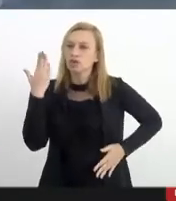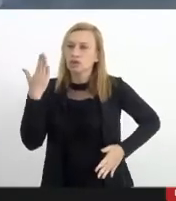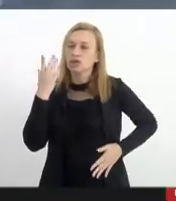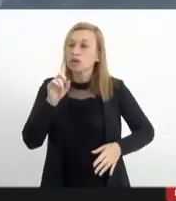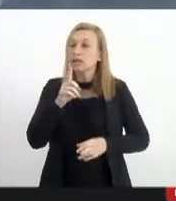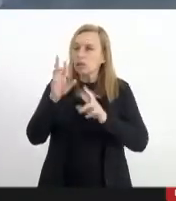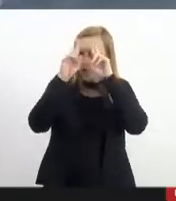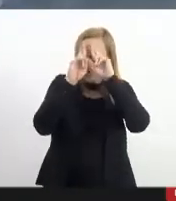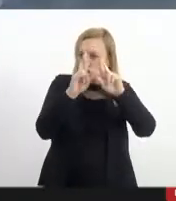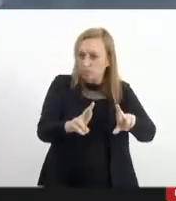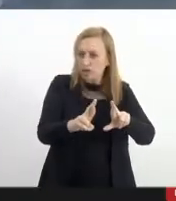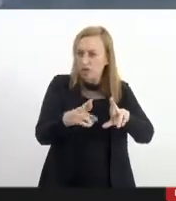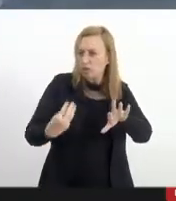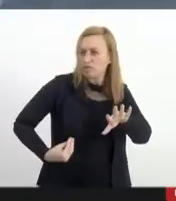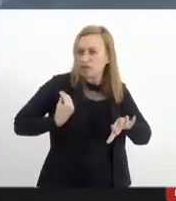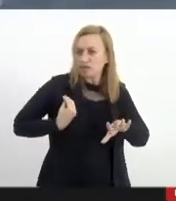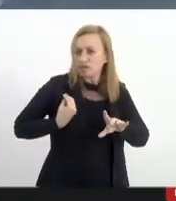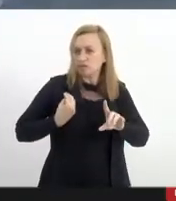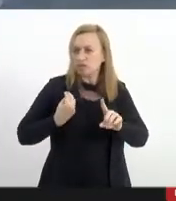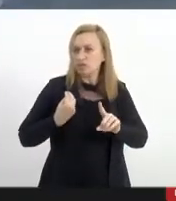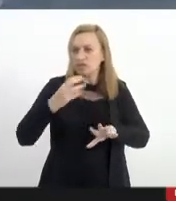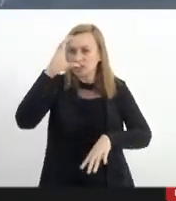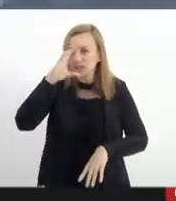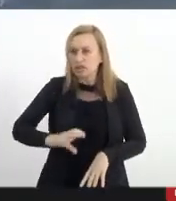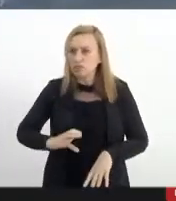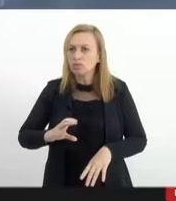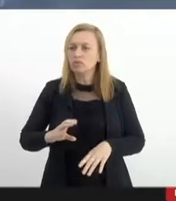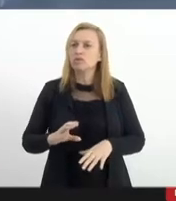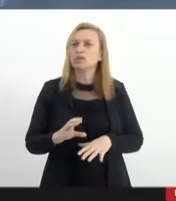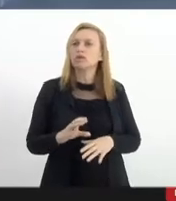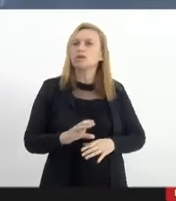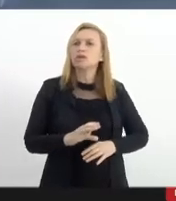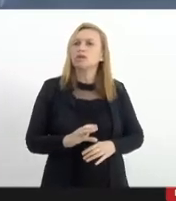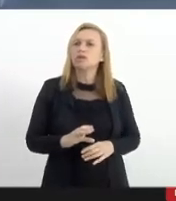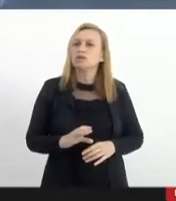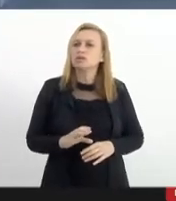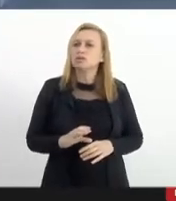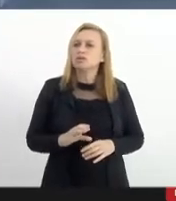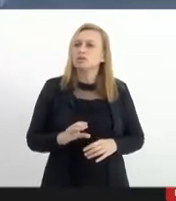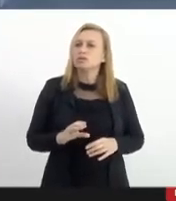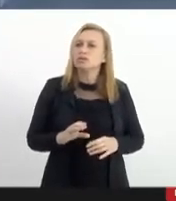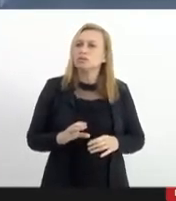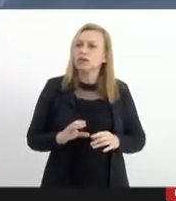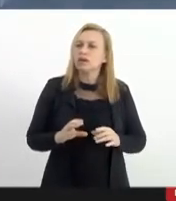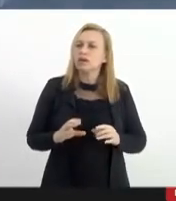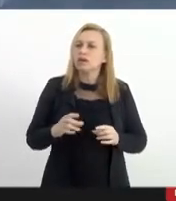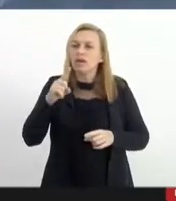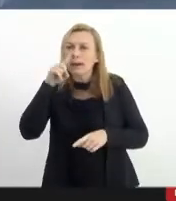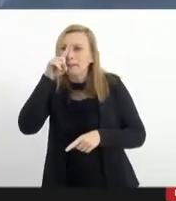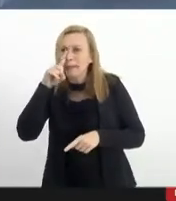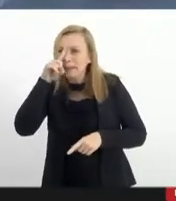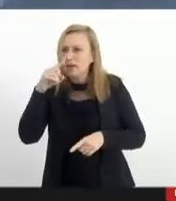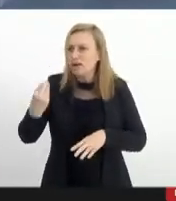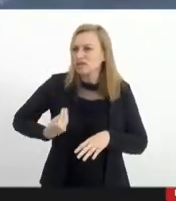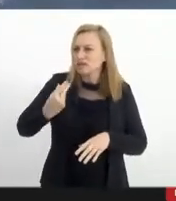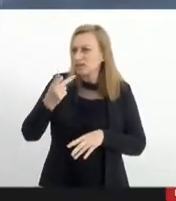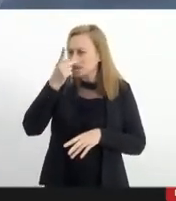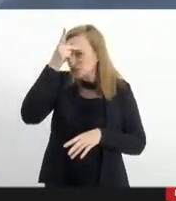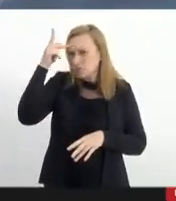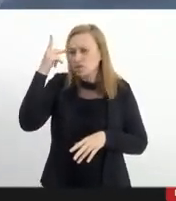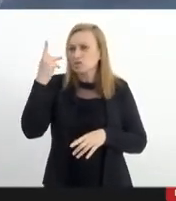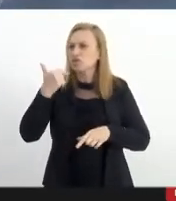respeitam a vida do cidadão fluminense, não é colocar em risco a vida dos